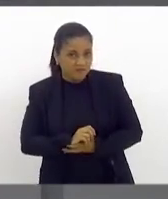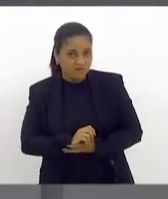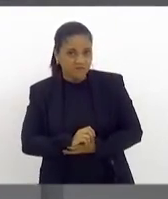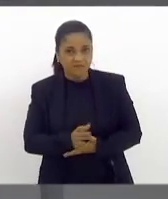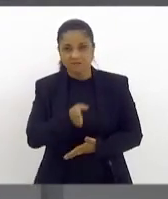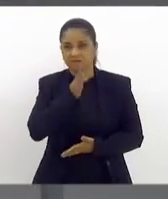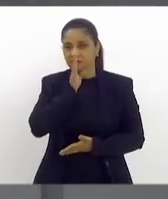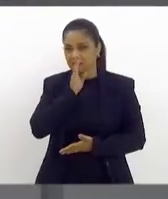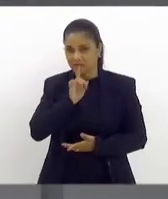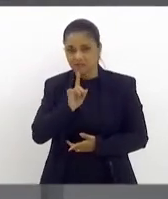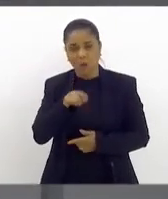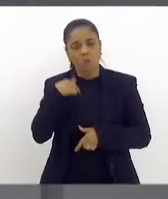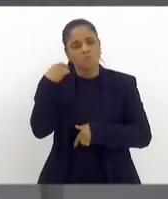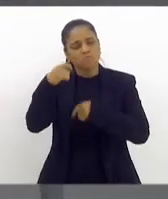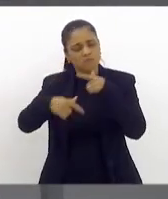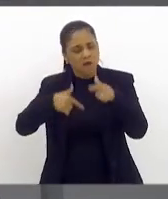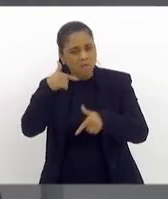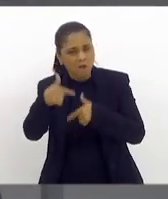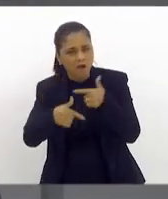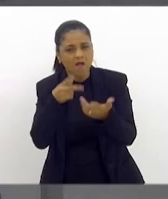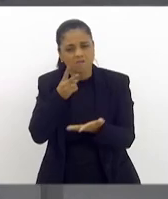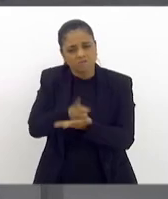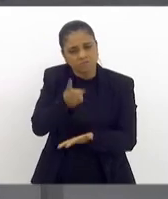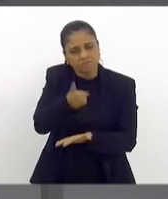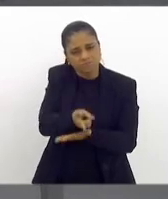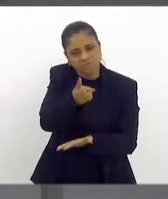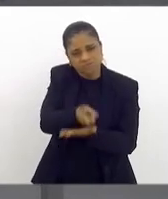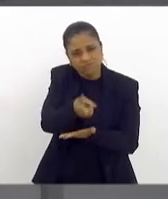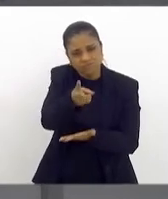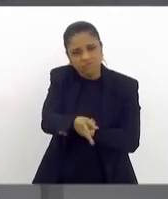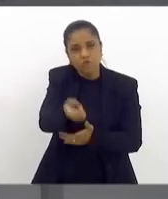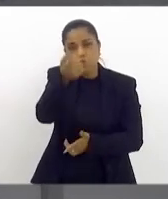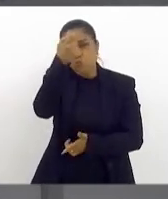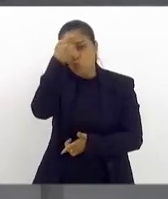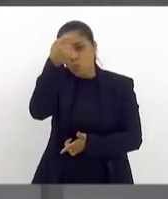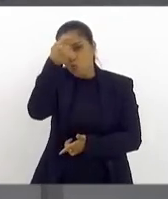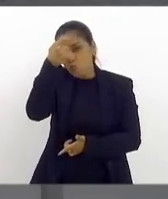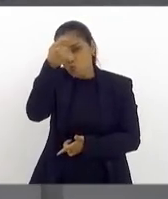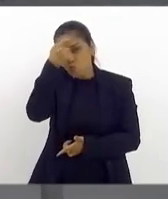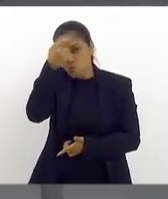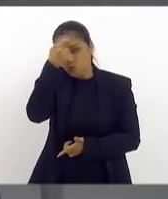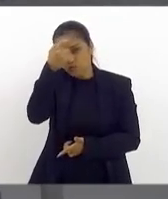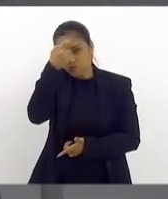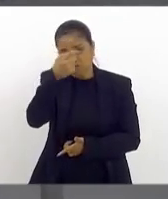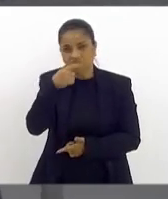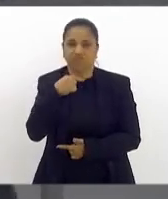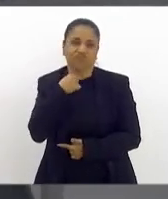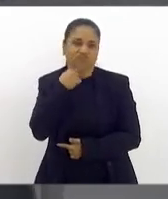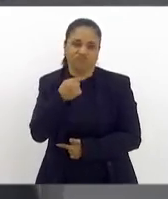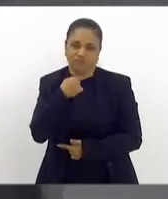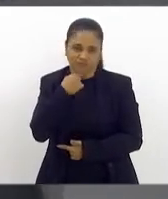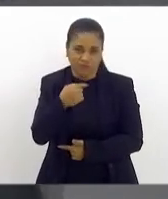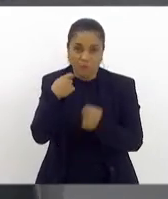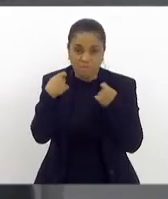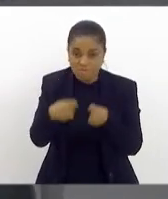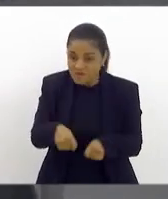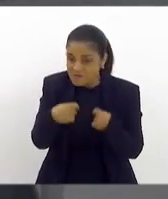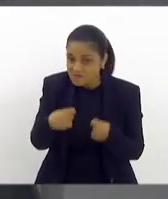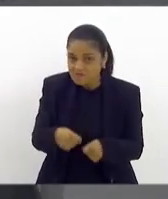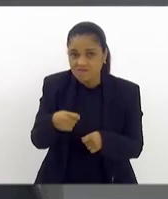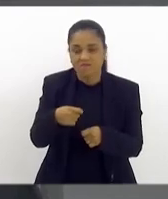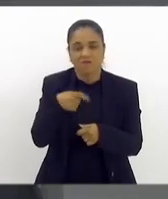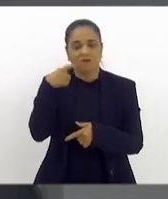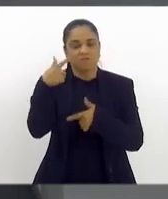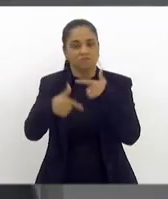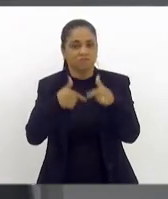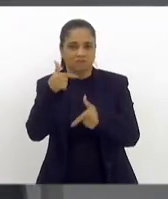contínuo de conscientização. Porque, se o trabalho não for contínuo, não vai adiantar chegar no dia 2 de abril e falar do